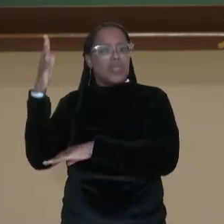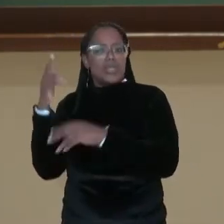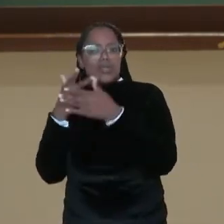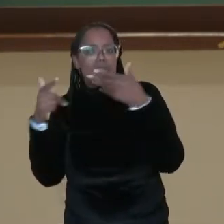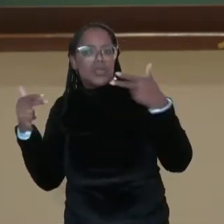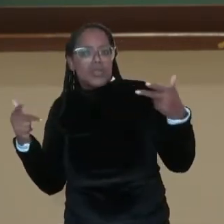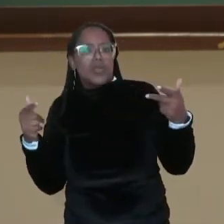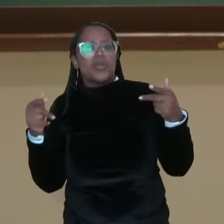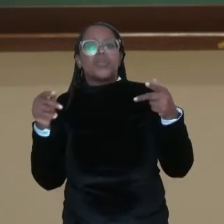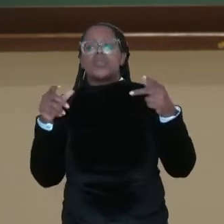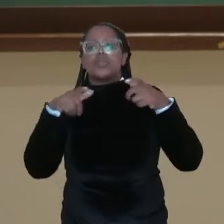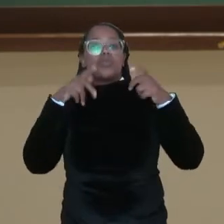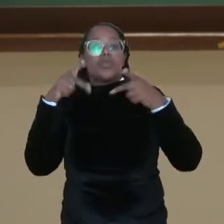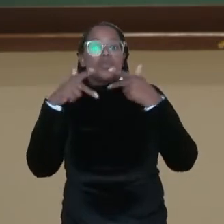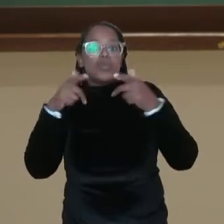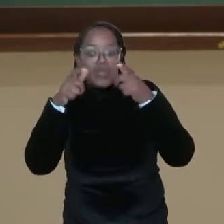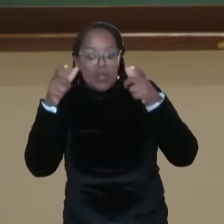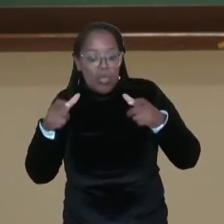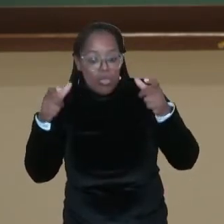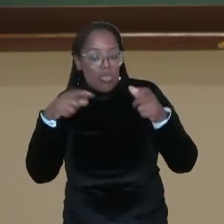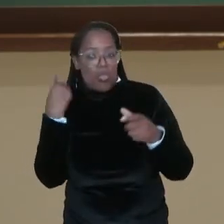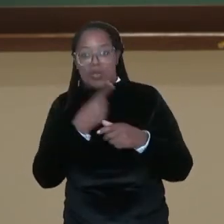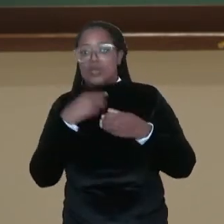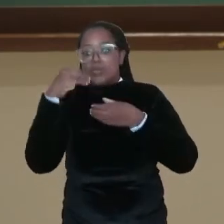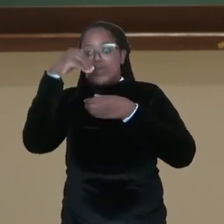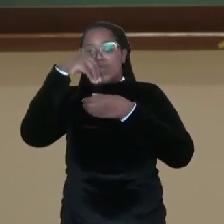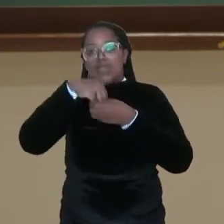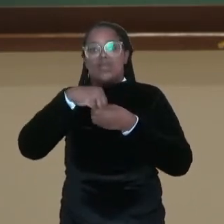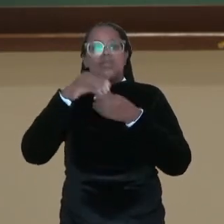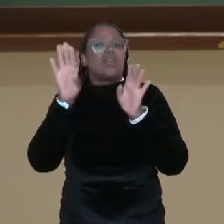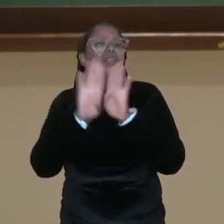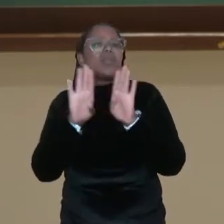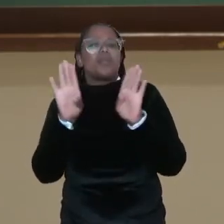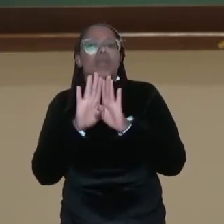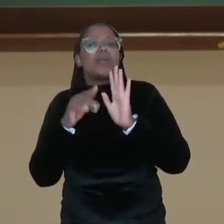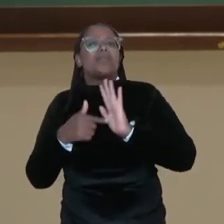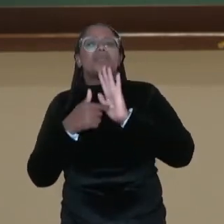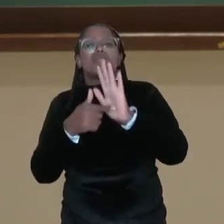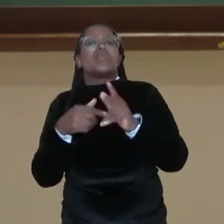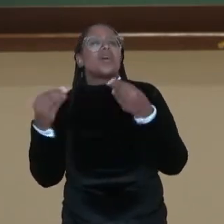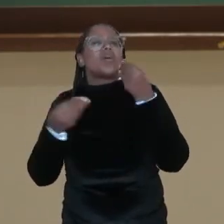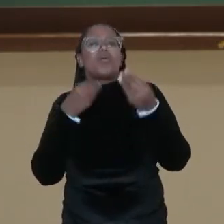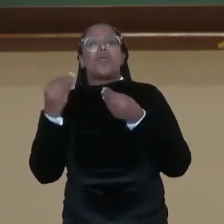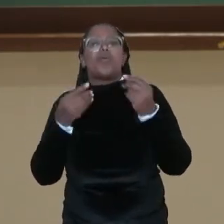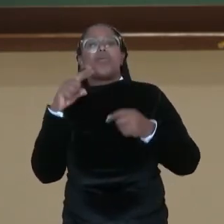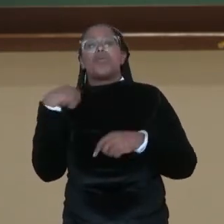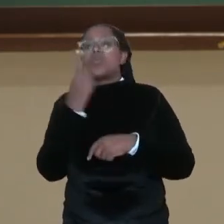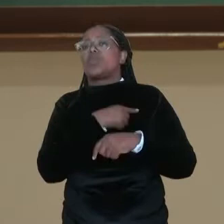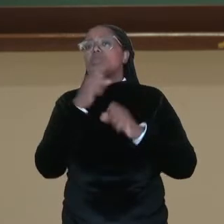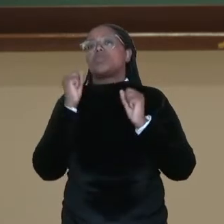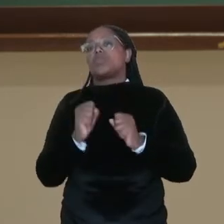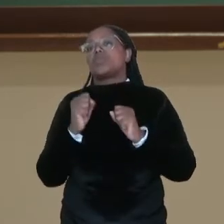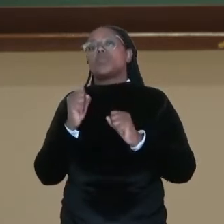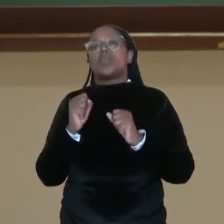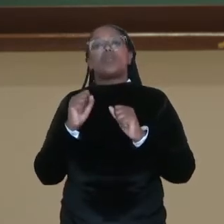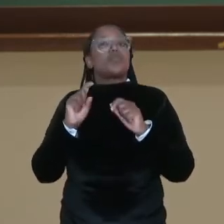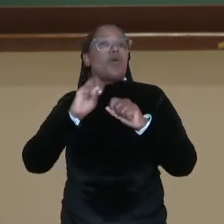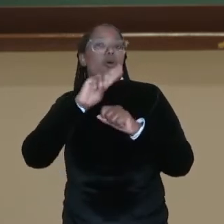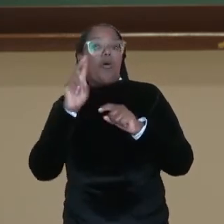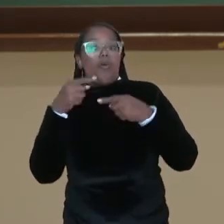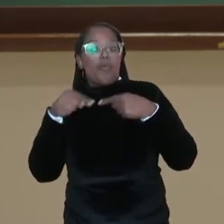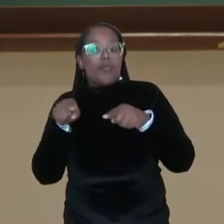sobre o meio em que estamos inseridos e propor até mesmo reflexões sobre como nós podemos realizar, provocar